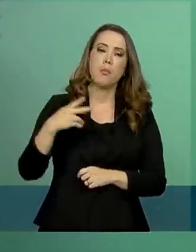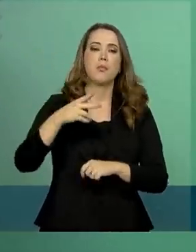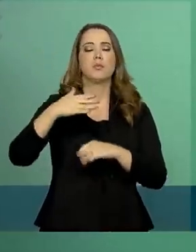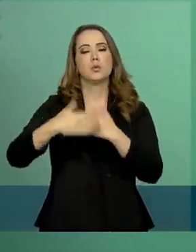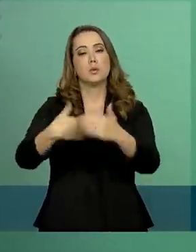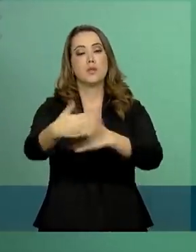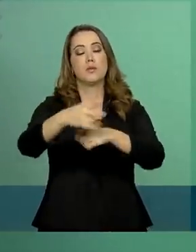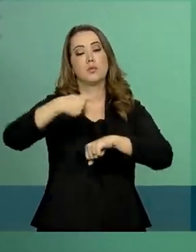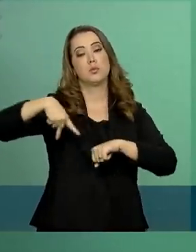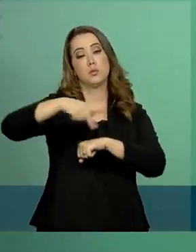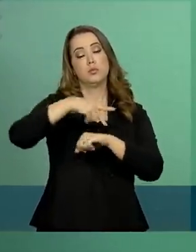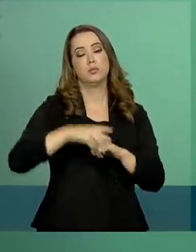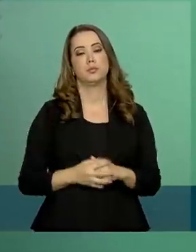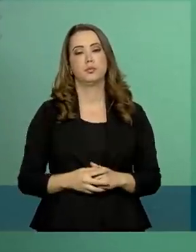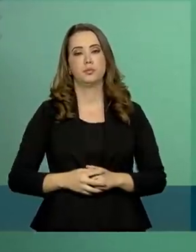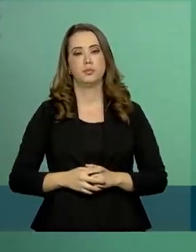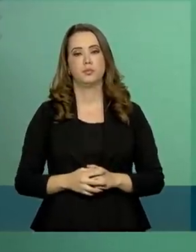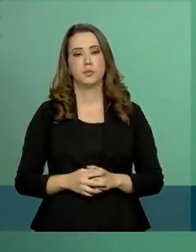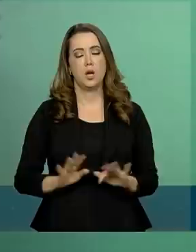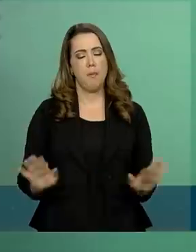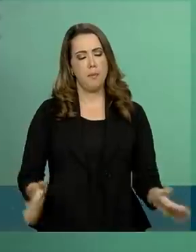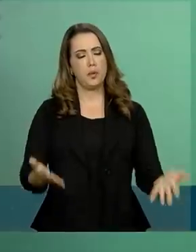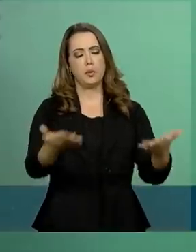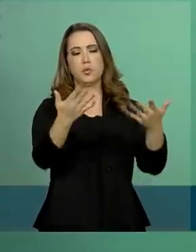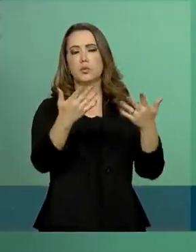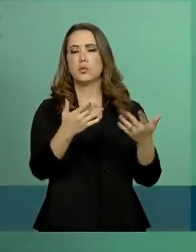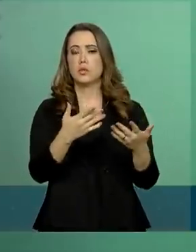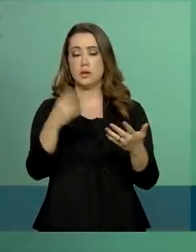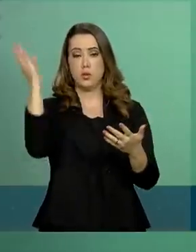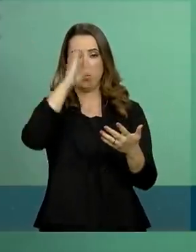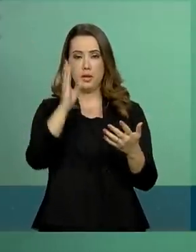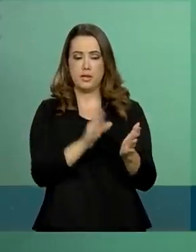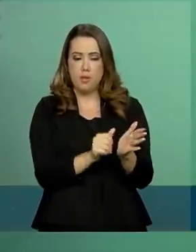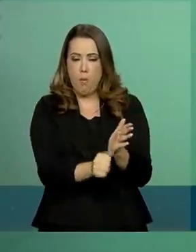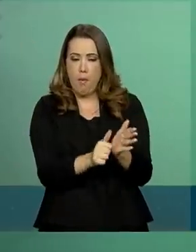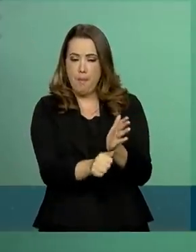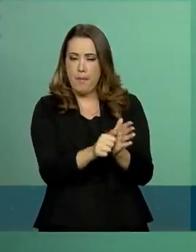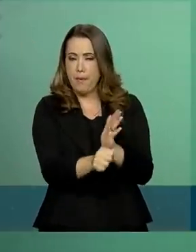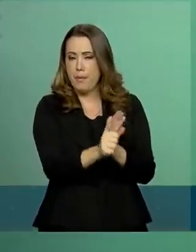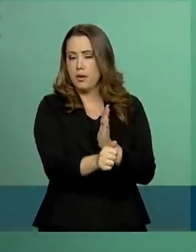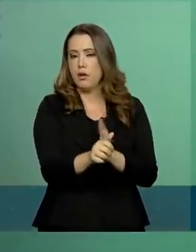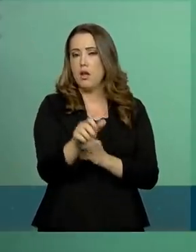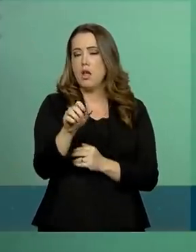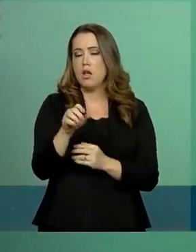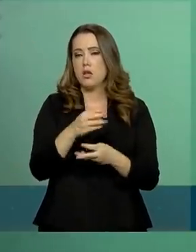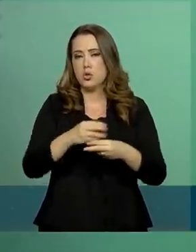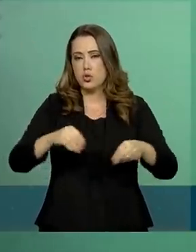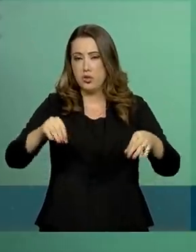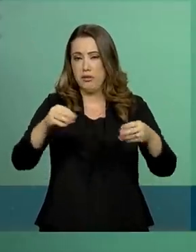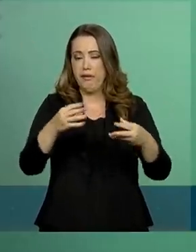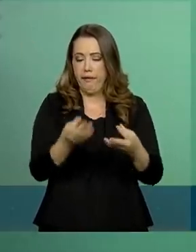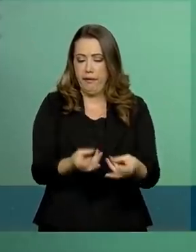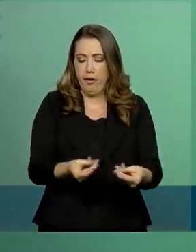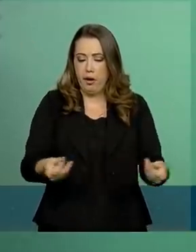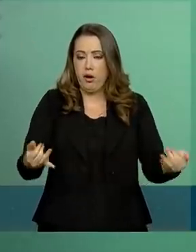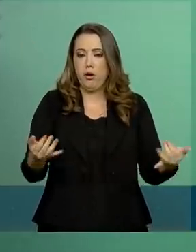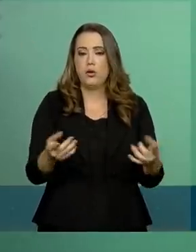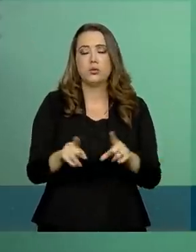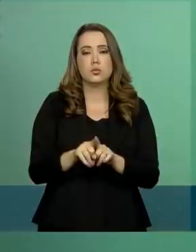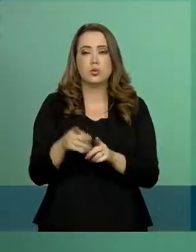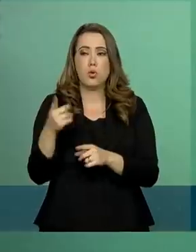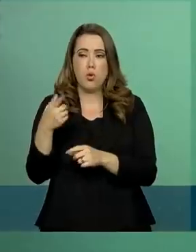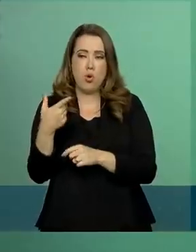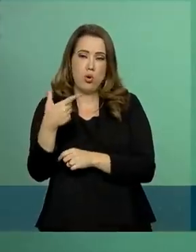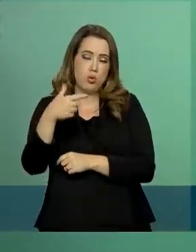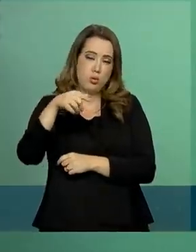do país. A produção brasileira de grãos, no período de 2018-2019, segundo o